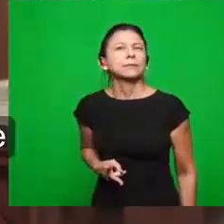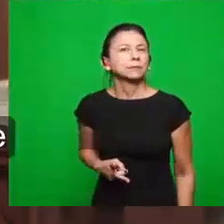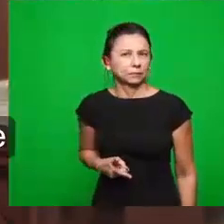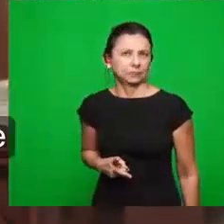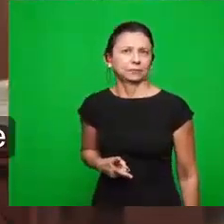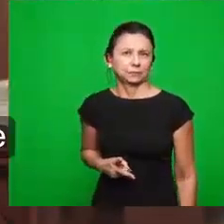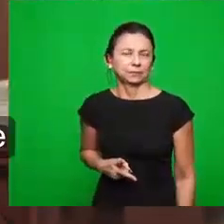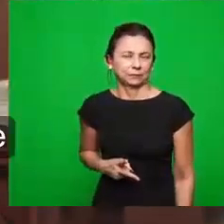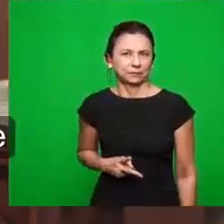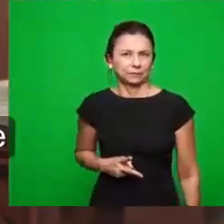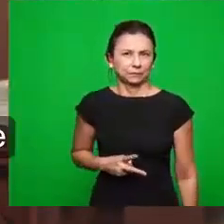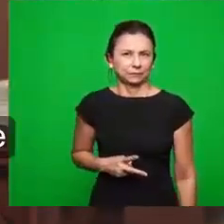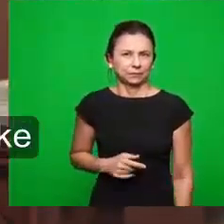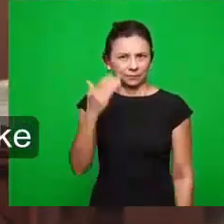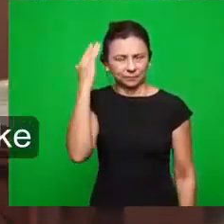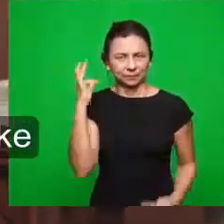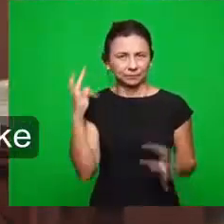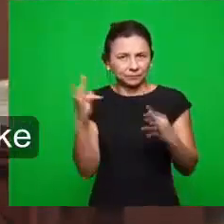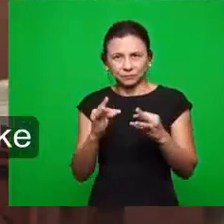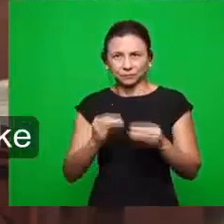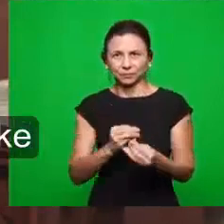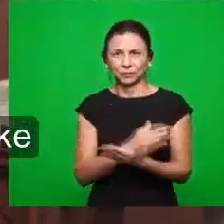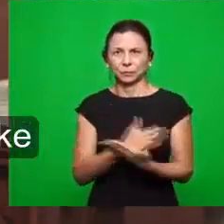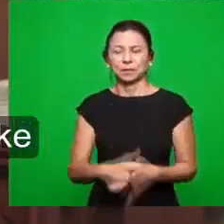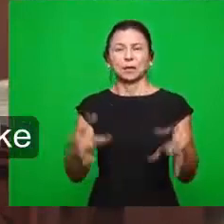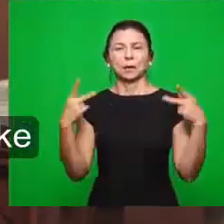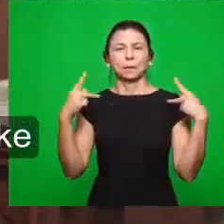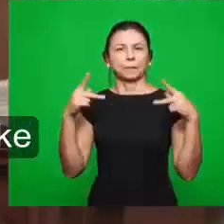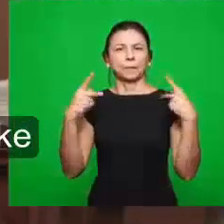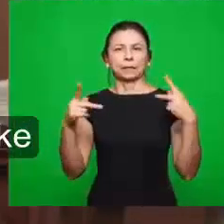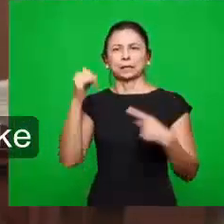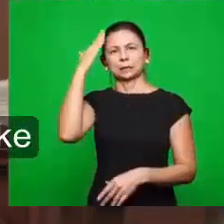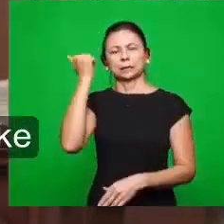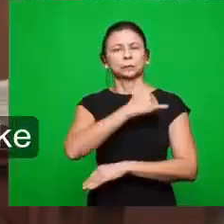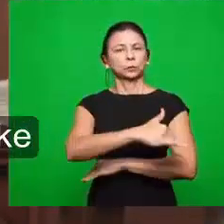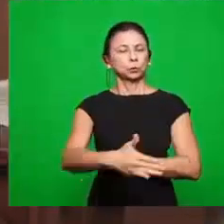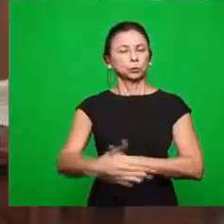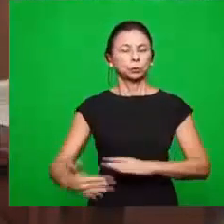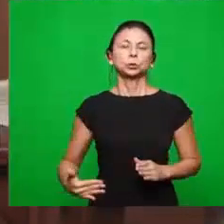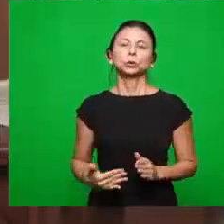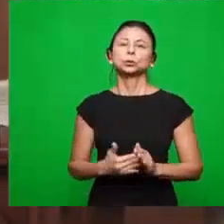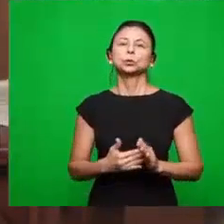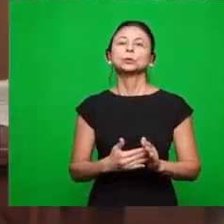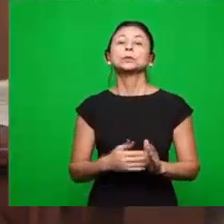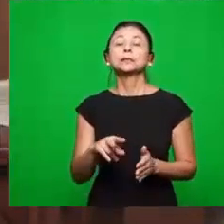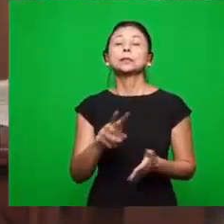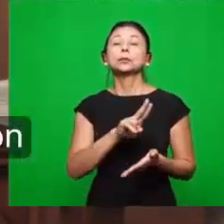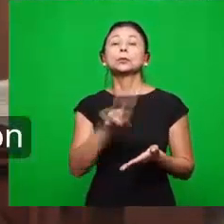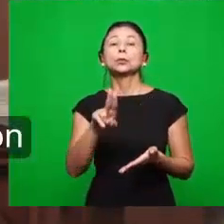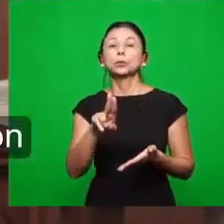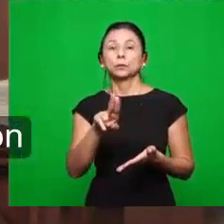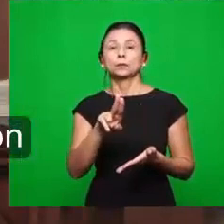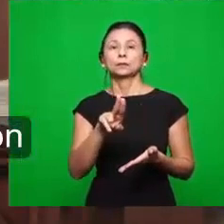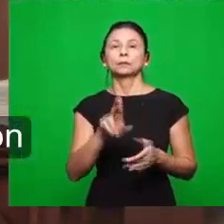Ele vai ficar na frente para responder. Quando ele chegar e começar a falar, que ele sabe de tudo, bota o nome dele e pede para